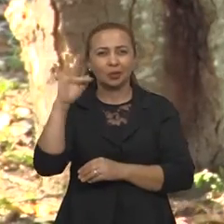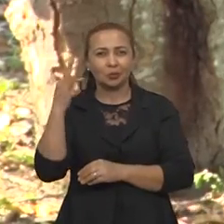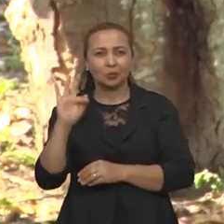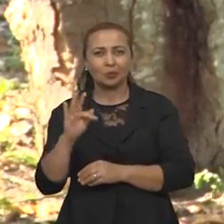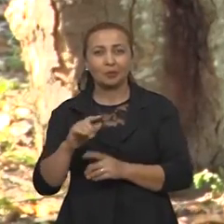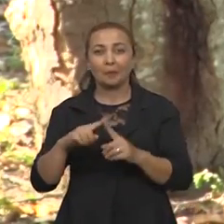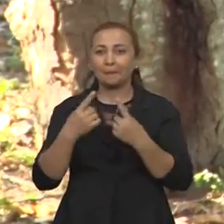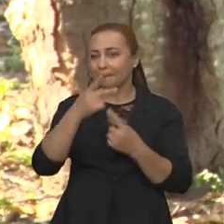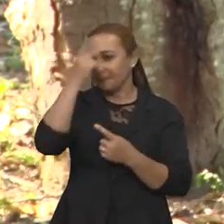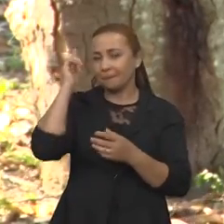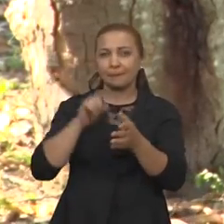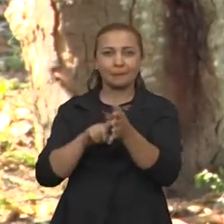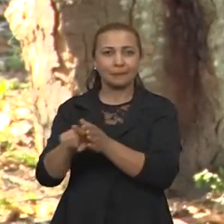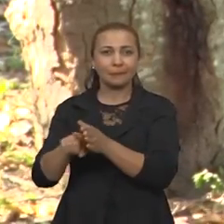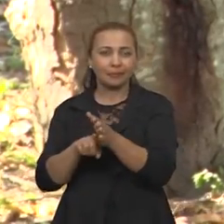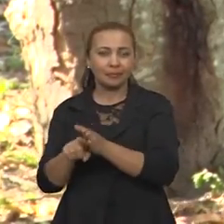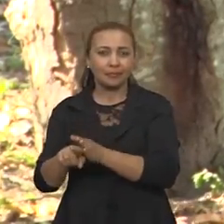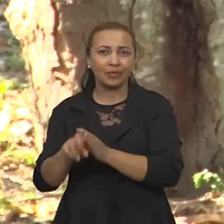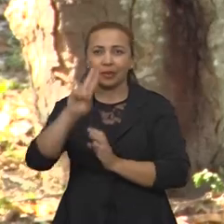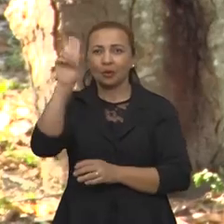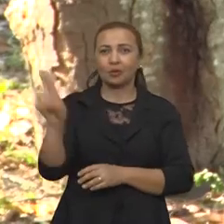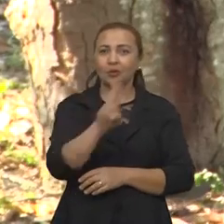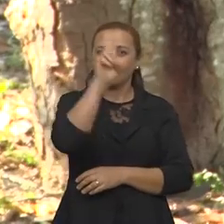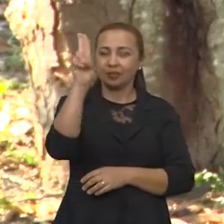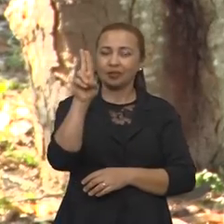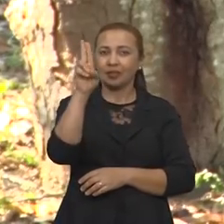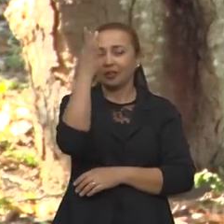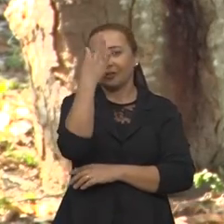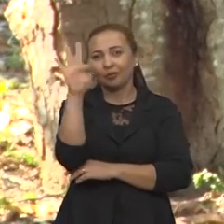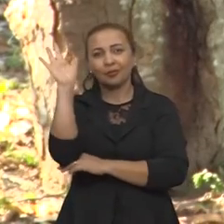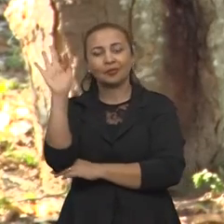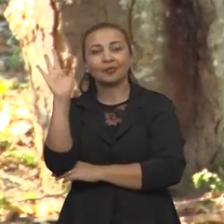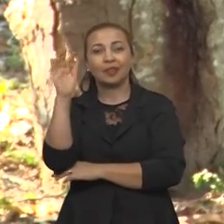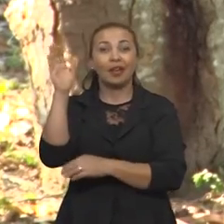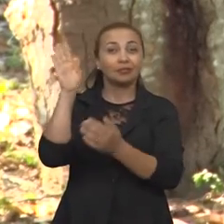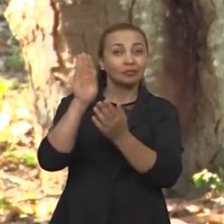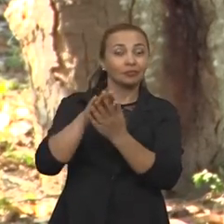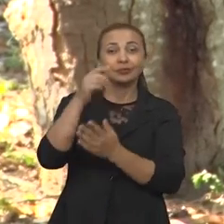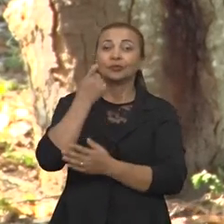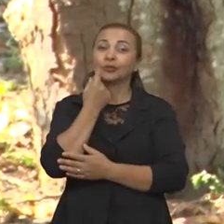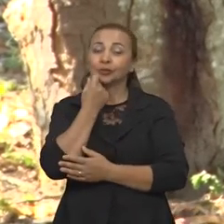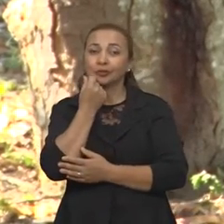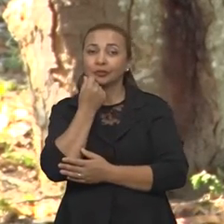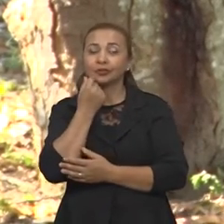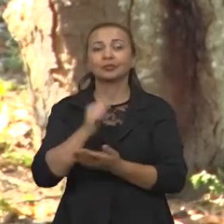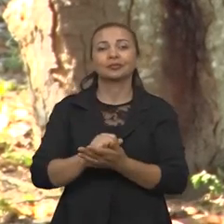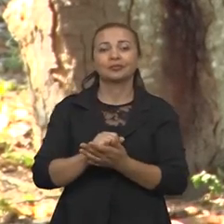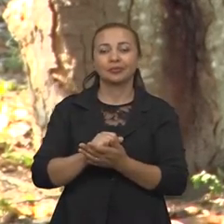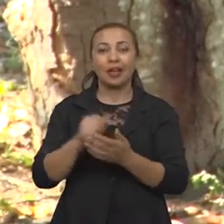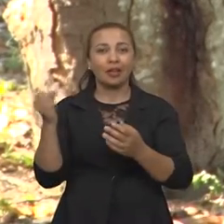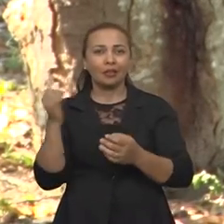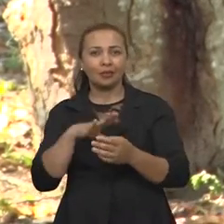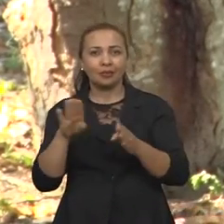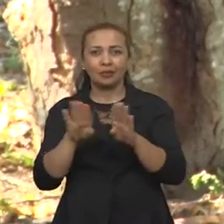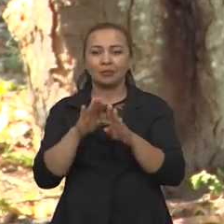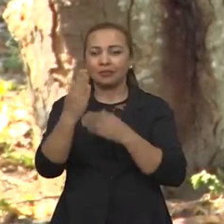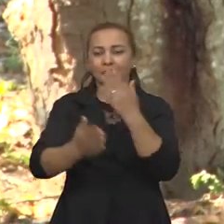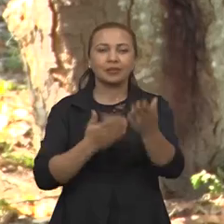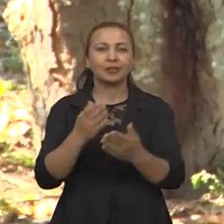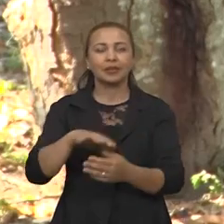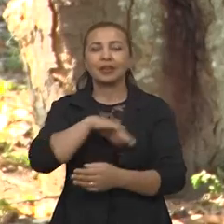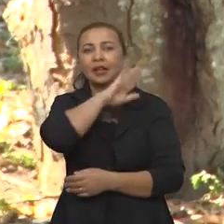paciente. Mas pesquisadores da Universidade Federal de Sergipe inovam na tecnologia, passando a tratar